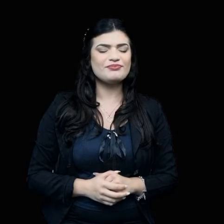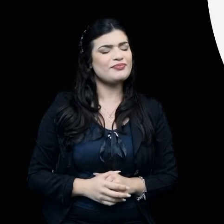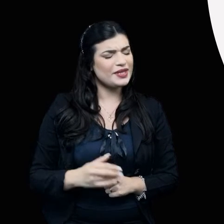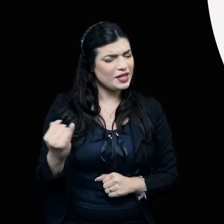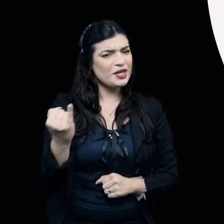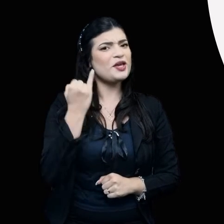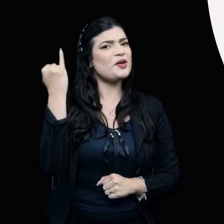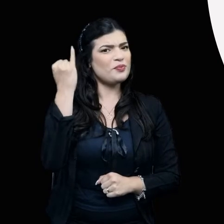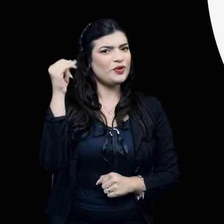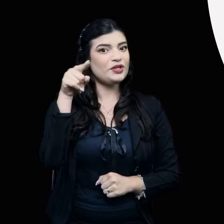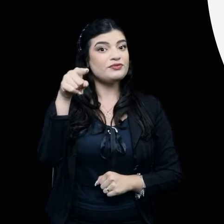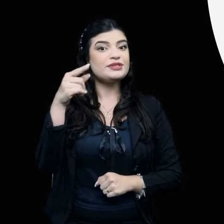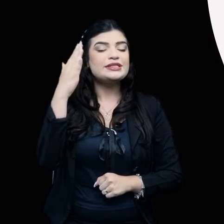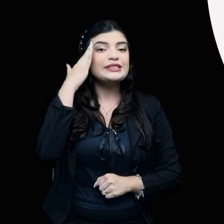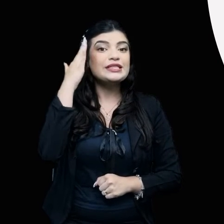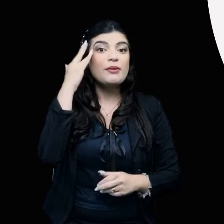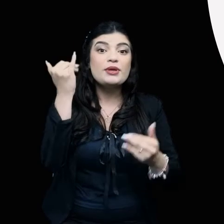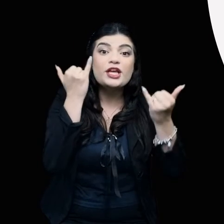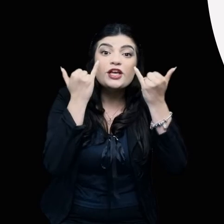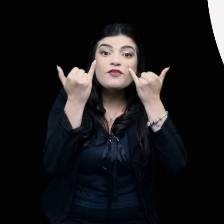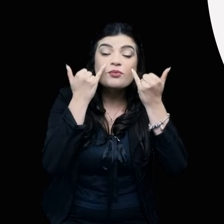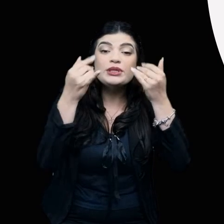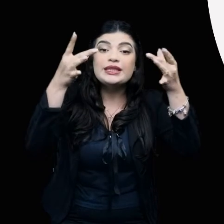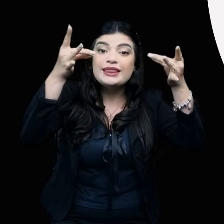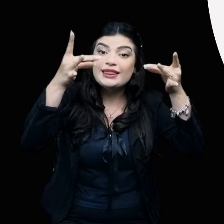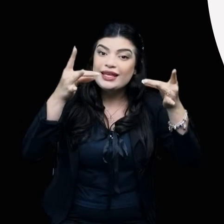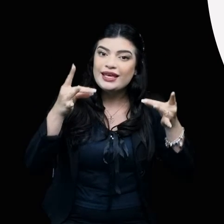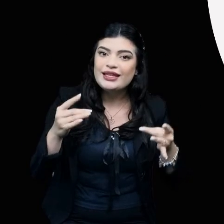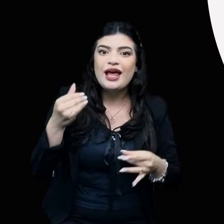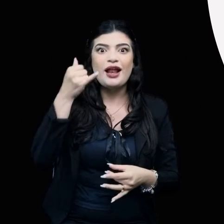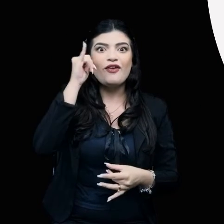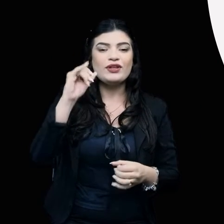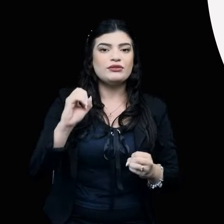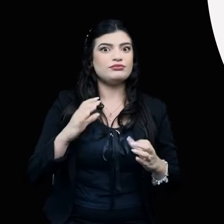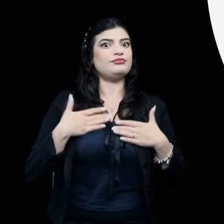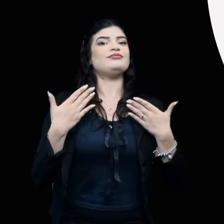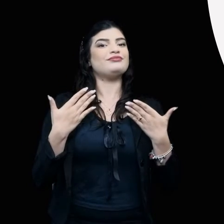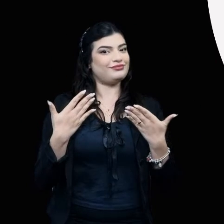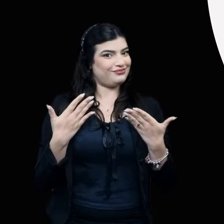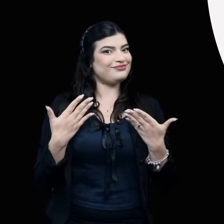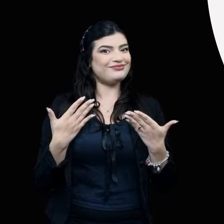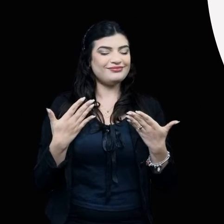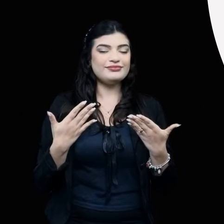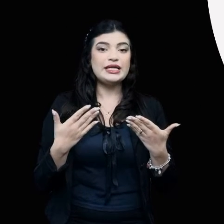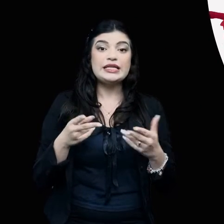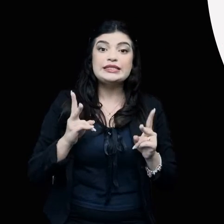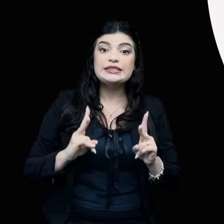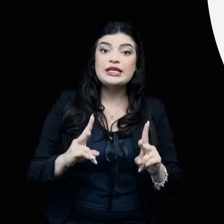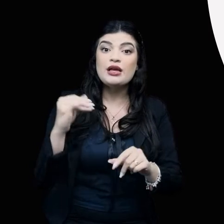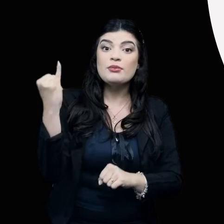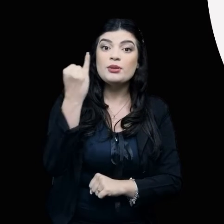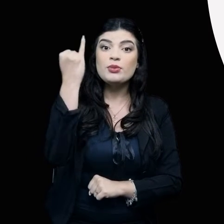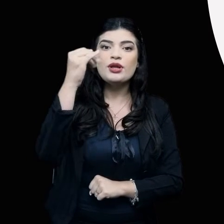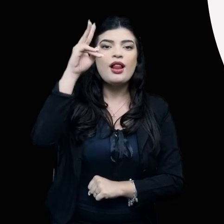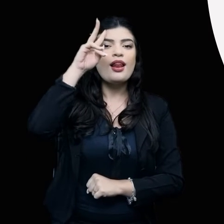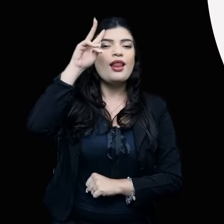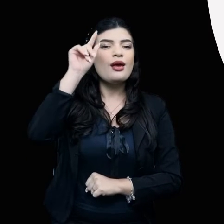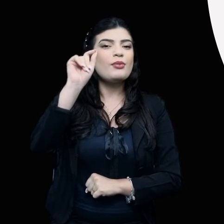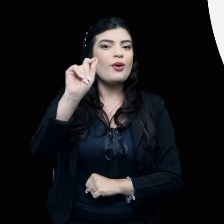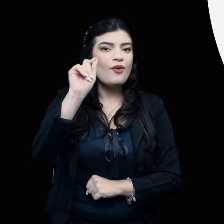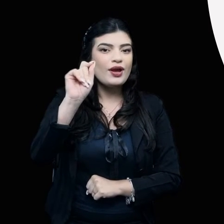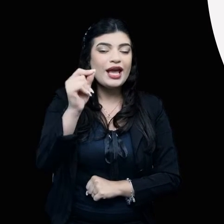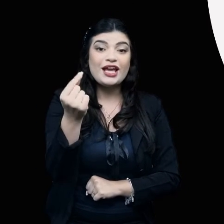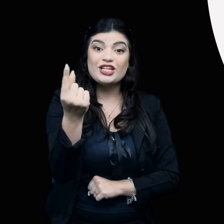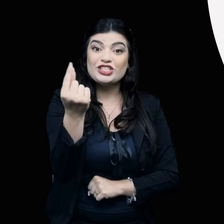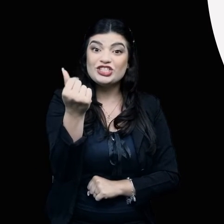É muito importante buscar informações oficiais para não ter essas surpresas. E é sempre bom lembrar.